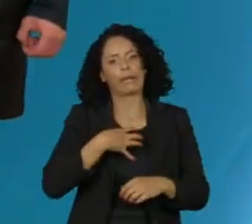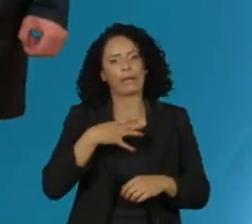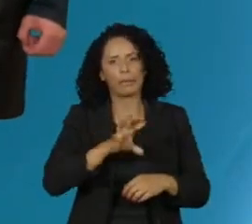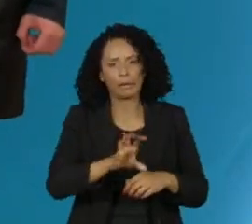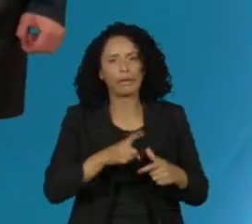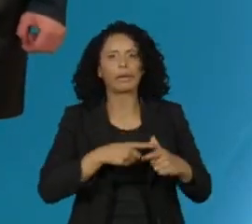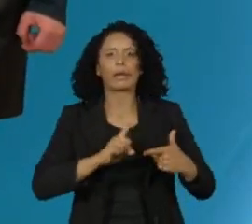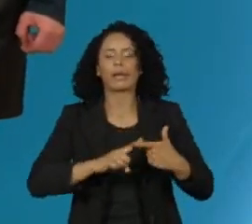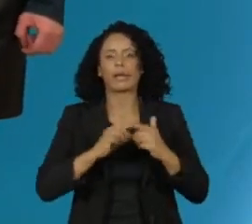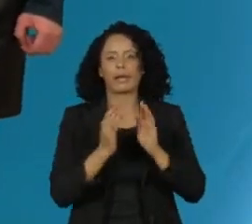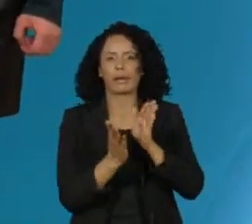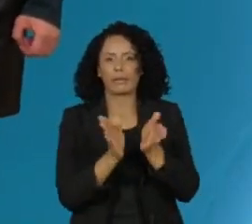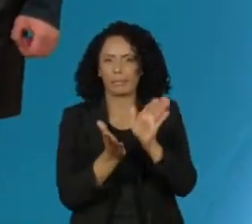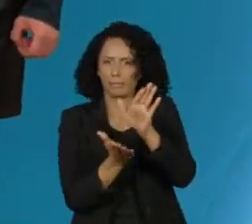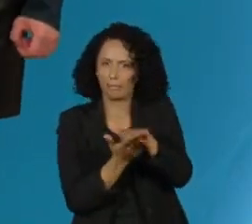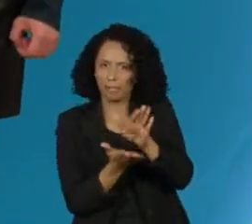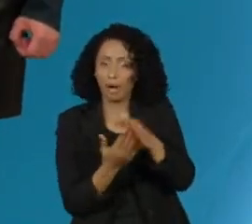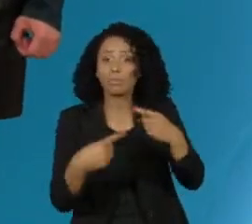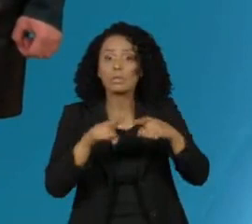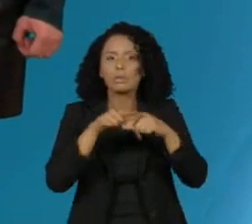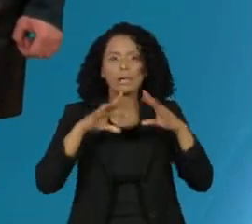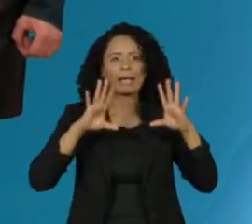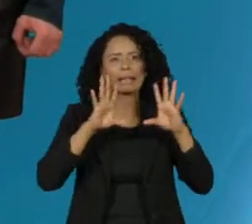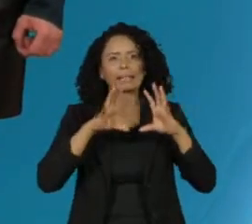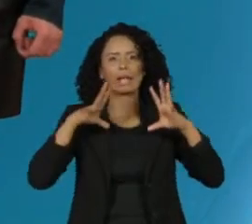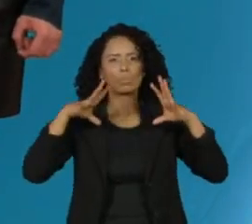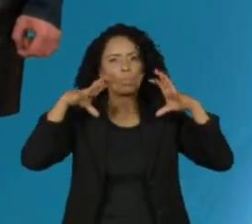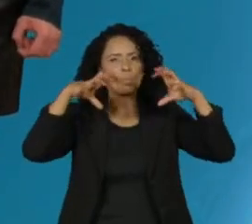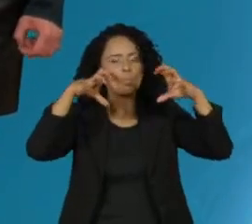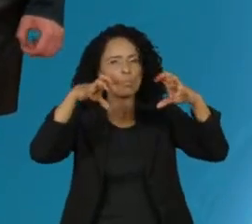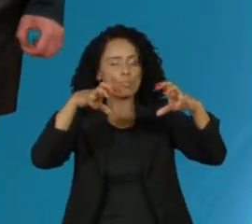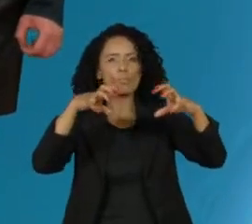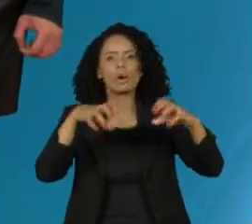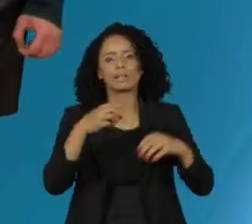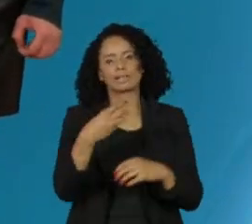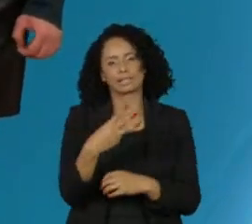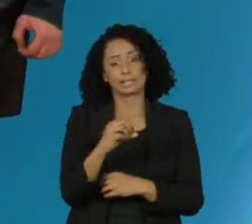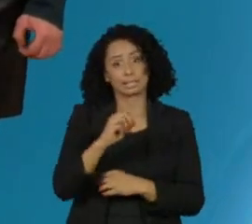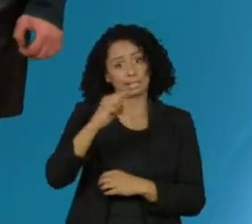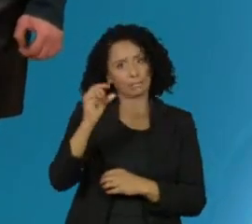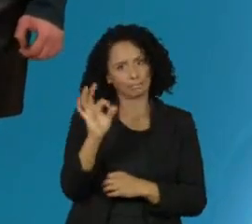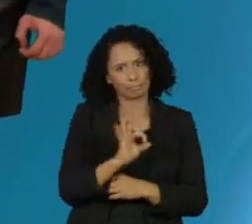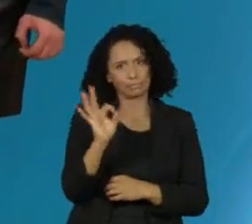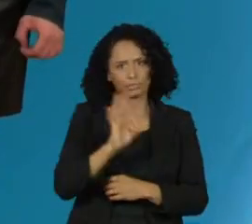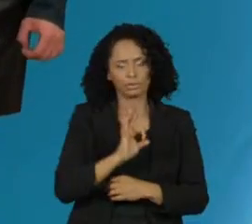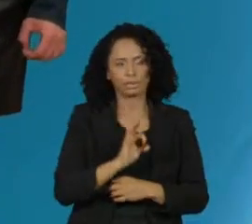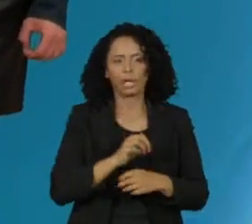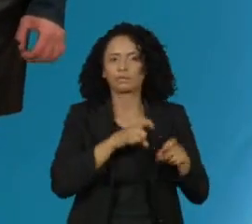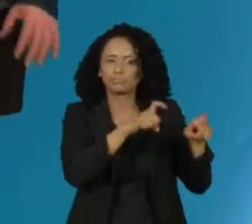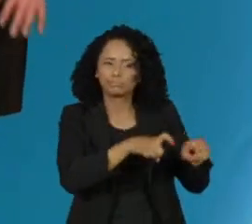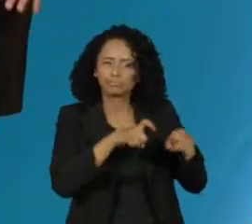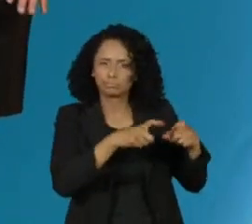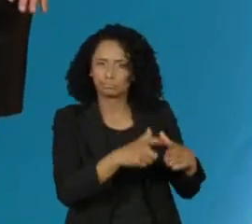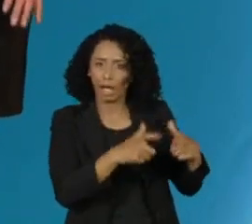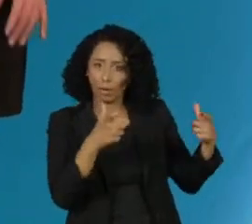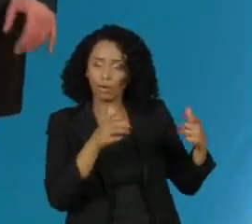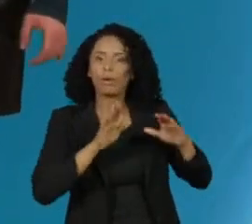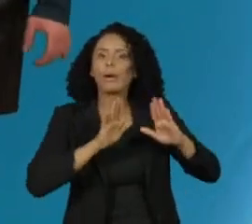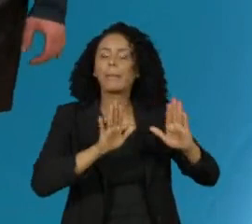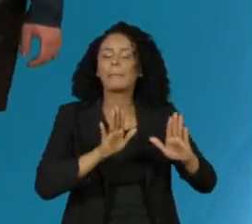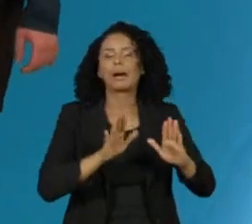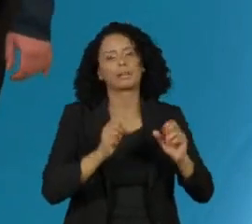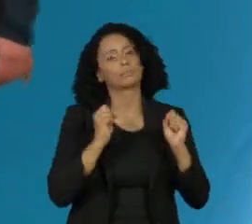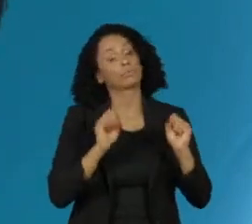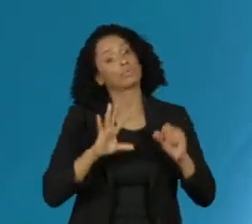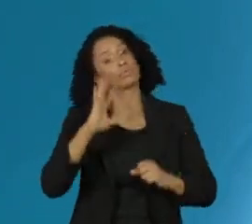Hoje a umidade relativa do ar fica abaixo de 30% na maior parte do interior do país. Por outro lado ainda tem previsão